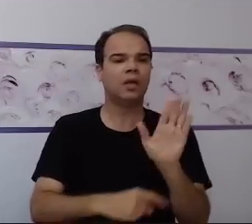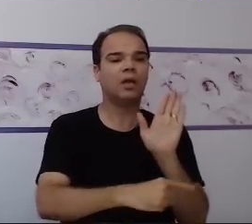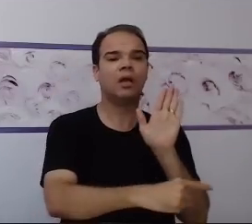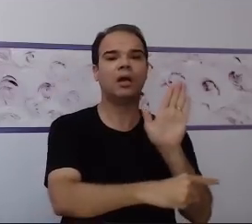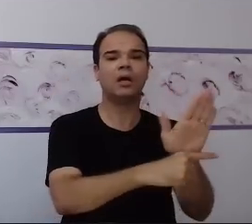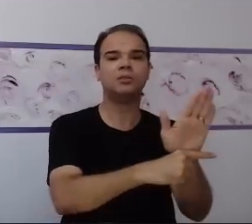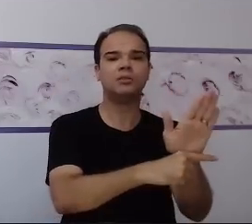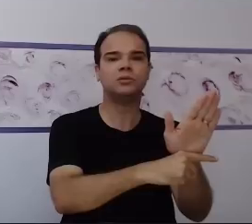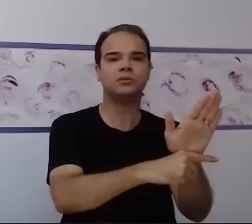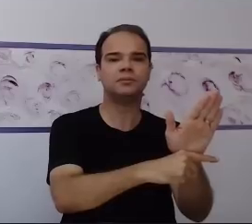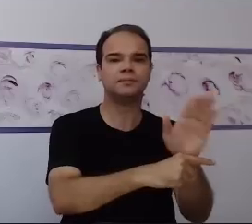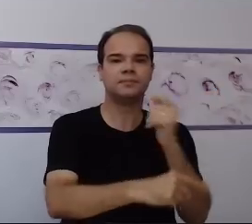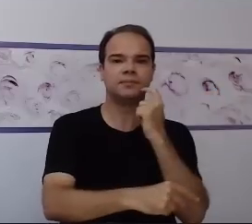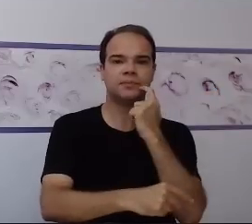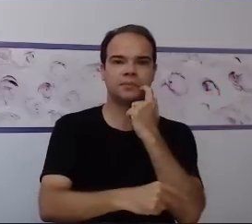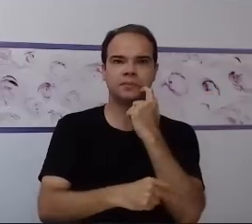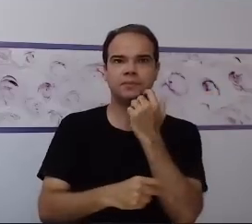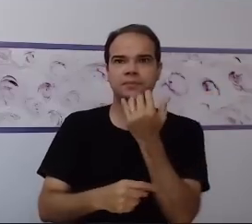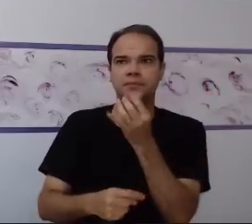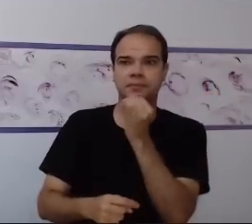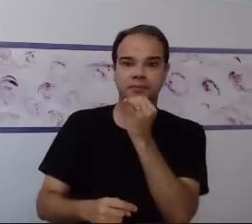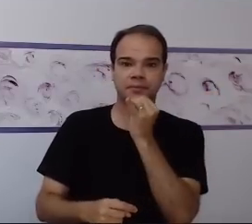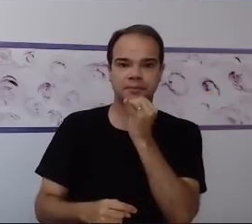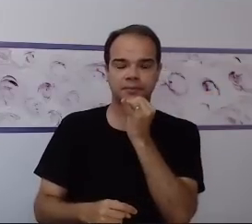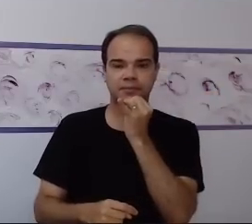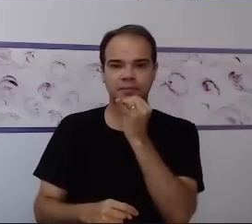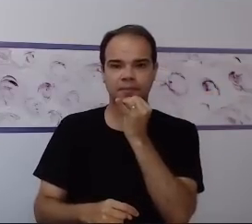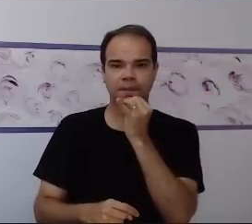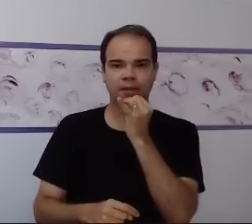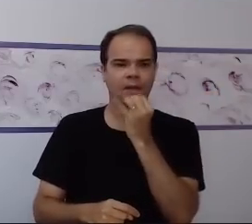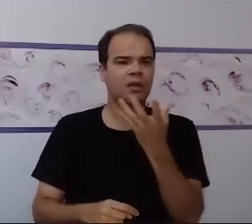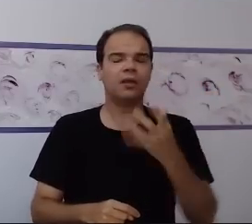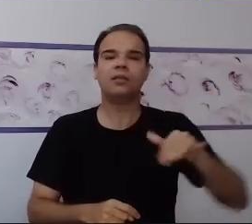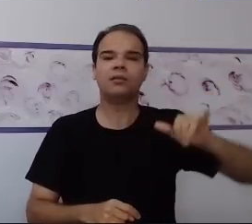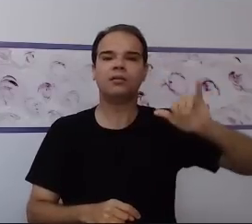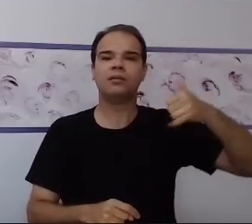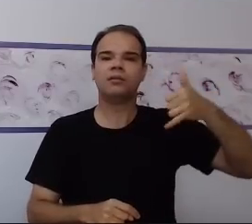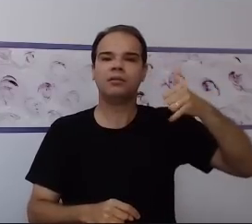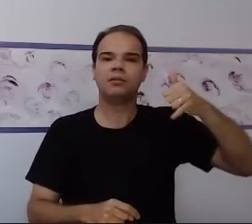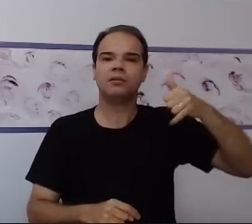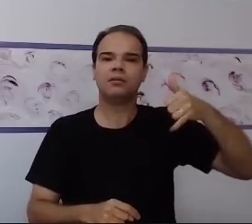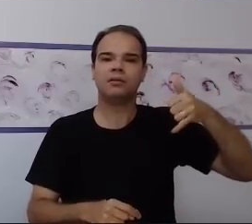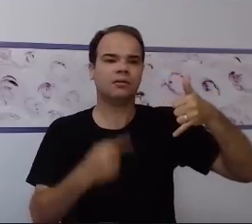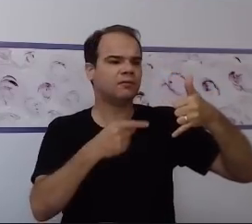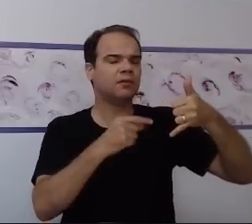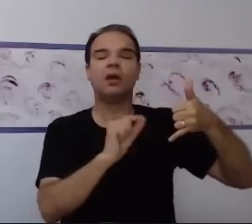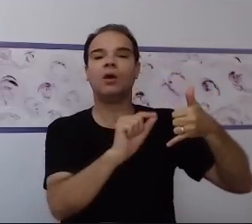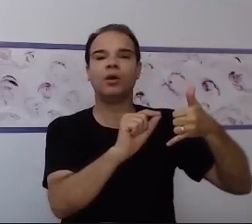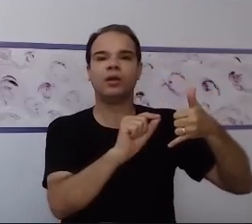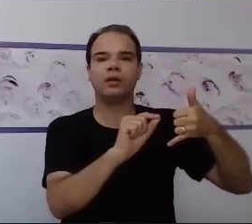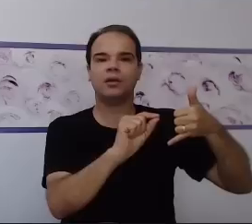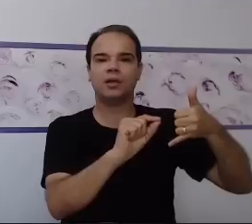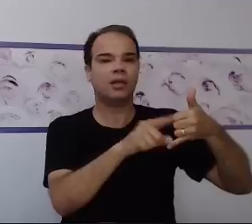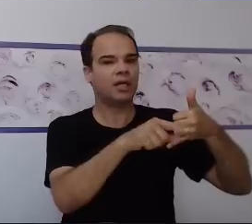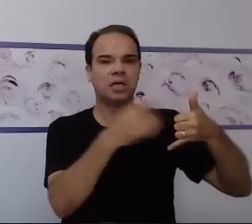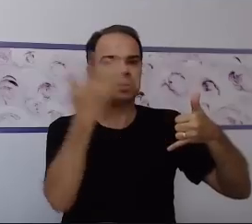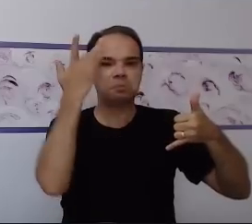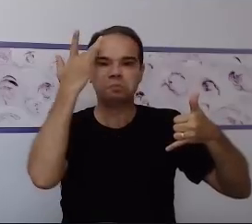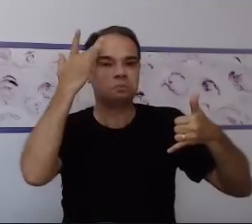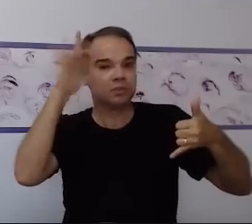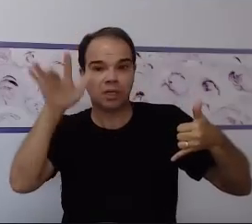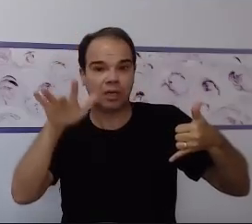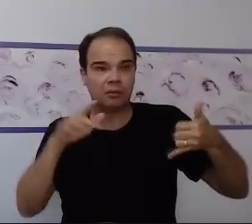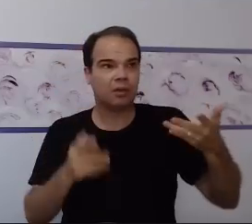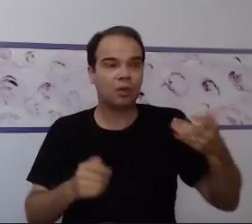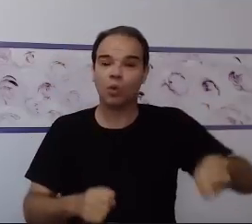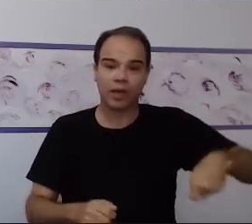comunidade. Então, ele não sabe para que serve um telefone. Ele precisa aprender. Ele não sabe para que serve